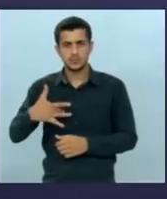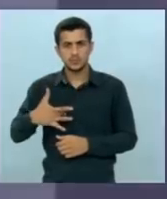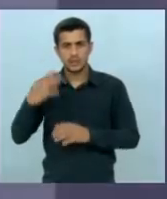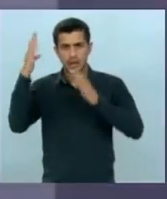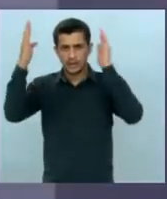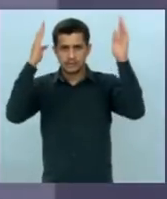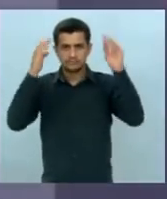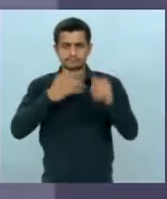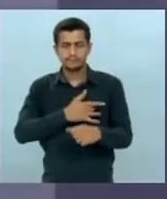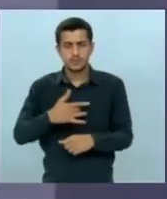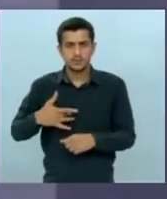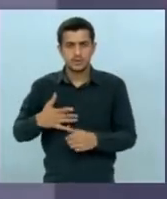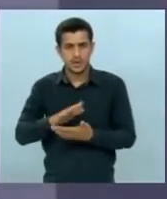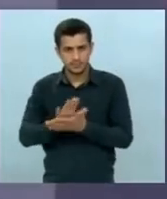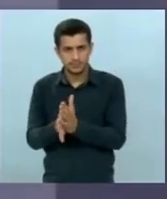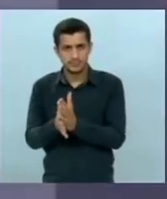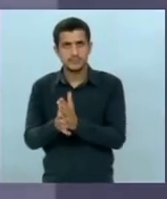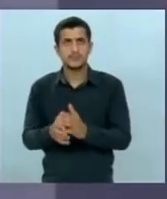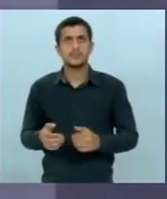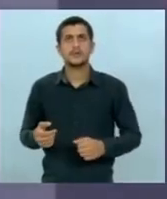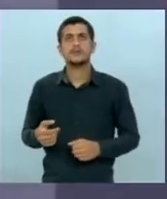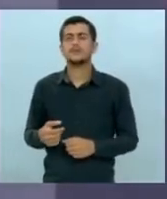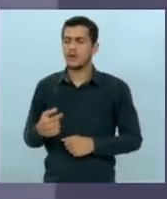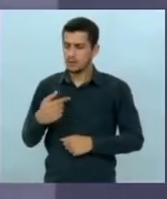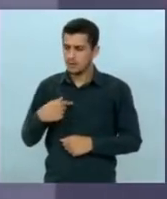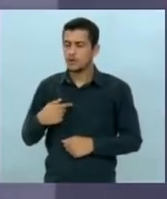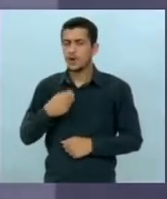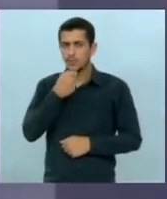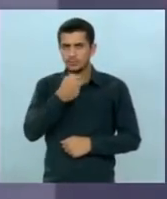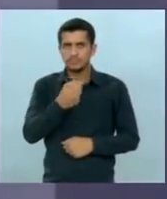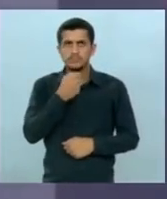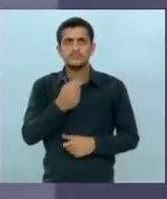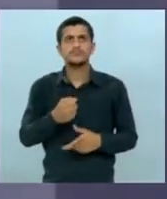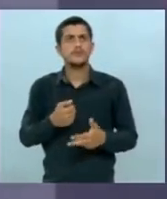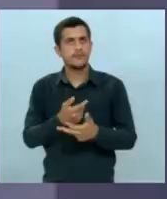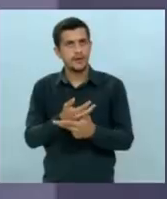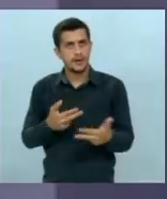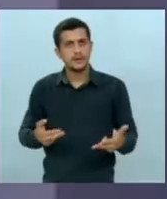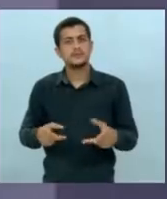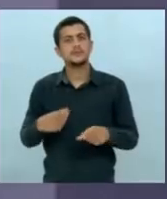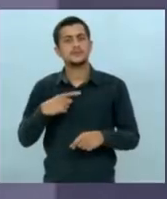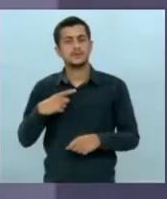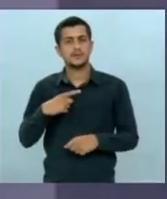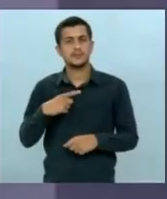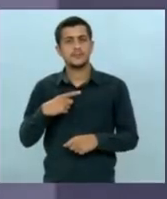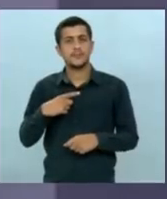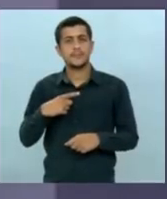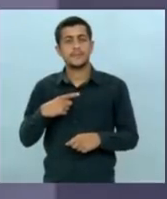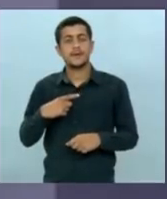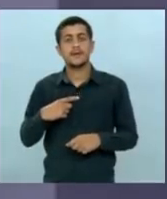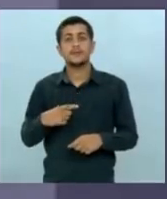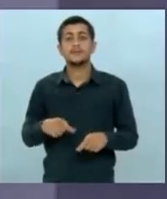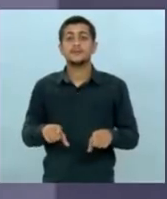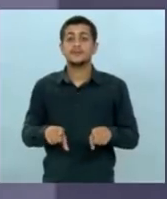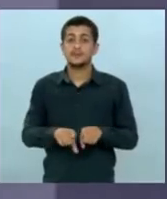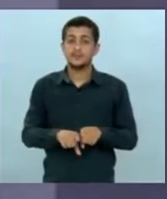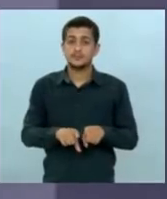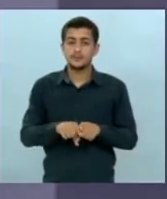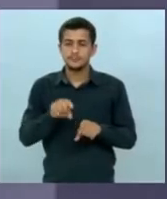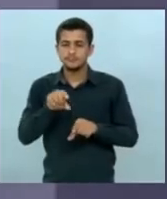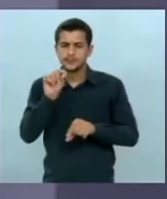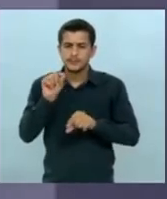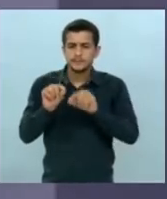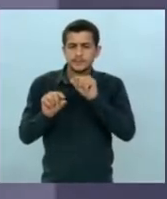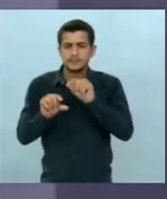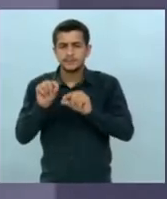a partir de agora dei algumas entrevistas com relação à Caravana da Saúde agora houve pinçamento de determinadas